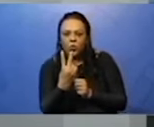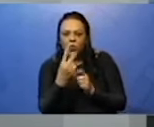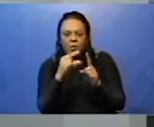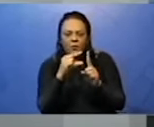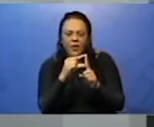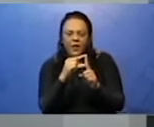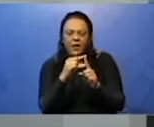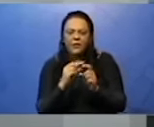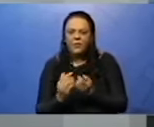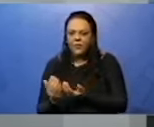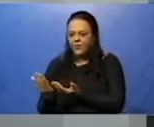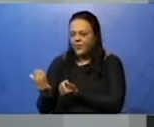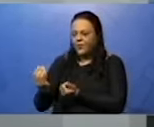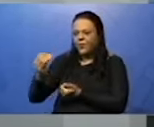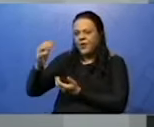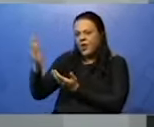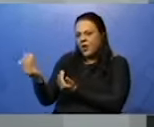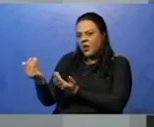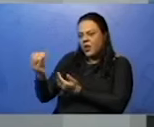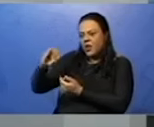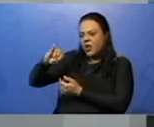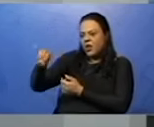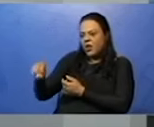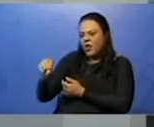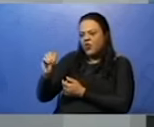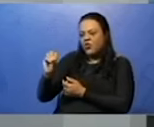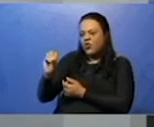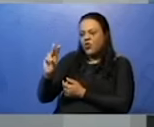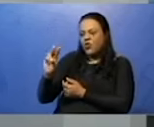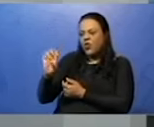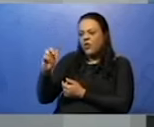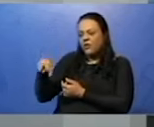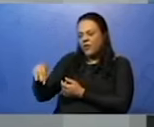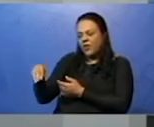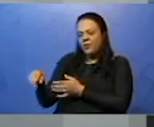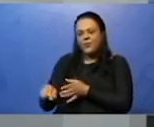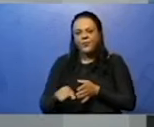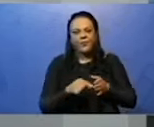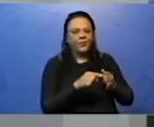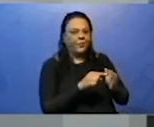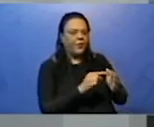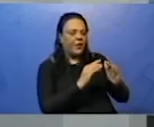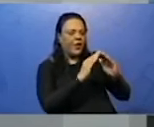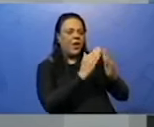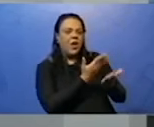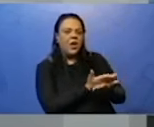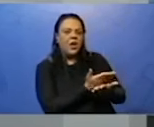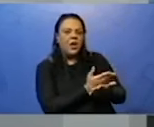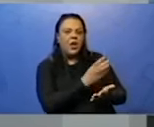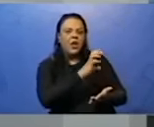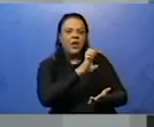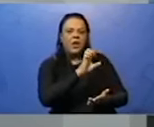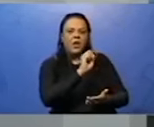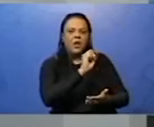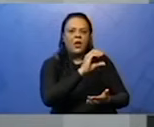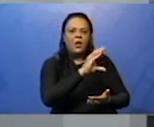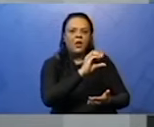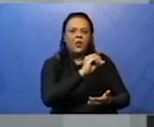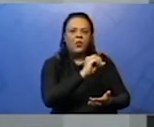Mas será que o escola também é núcleo? O núcleo, ele nunca pode vir com uma preposição antes, como o da ali, da escola.